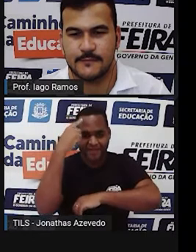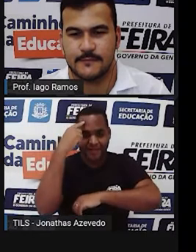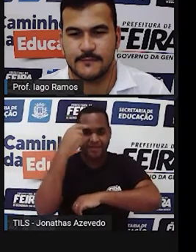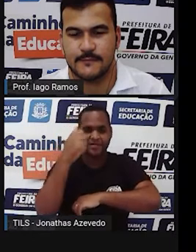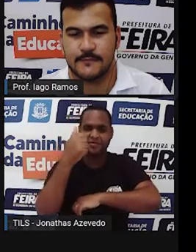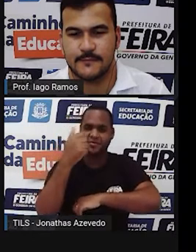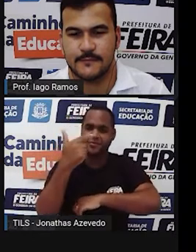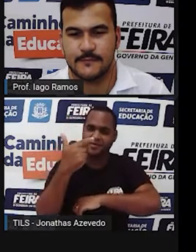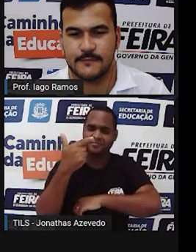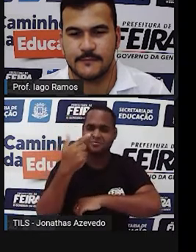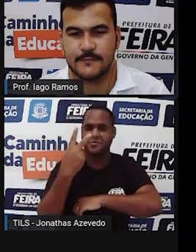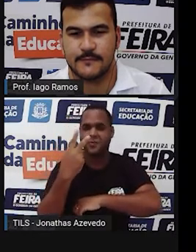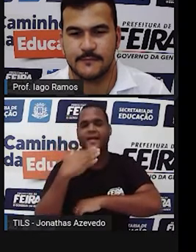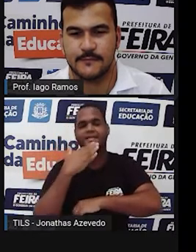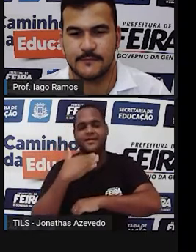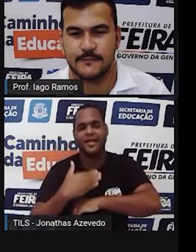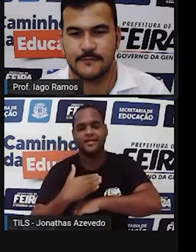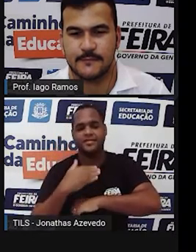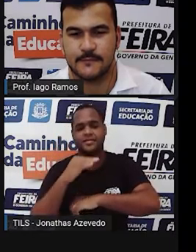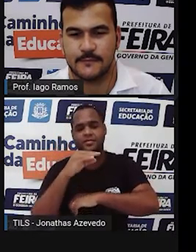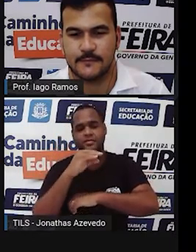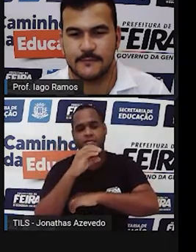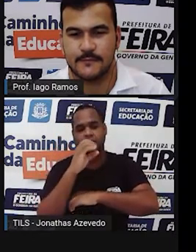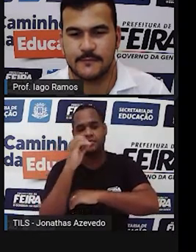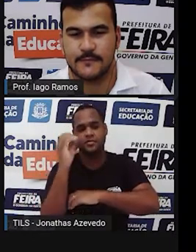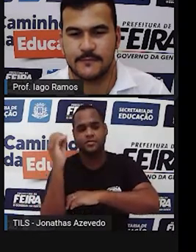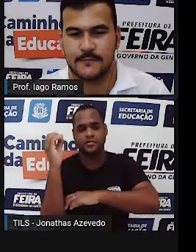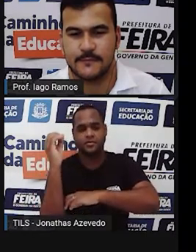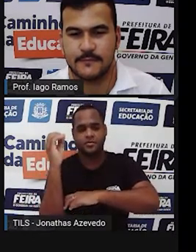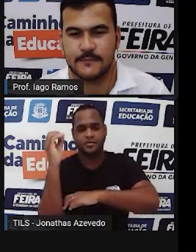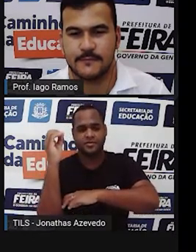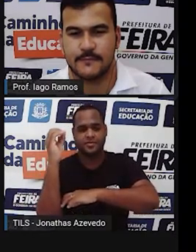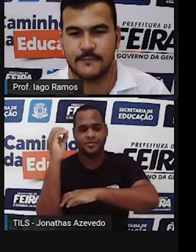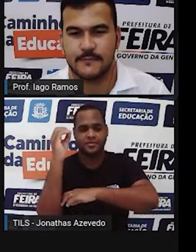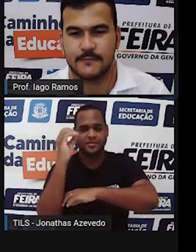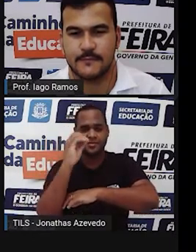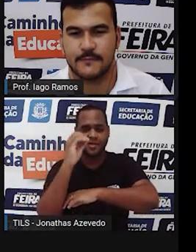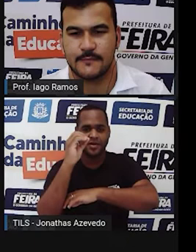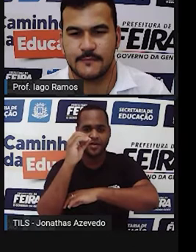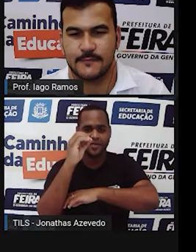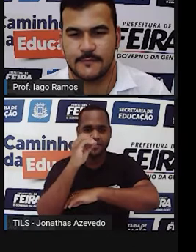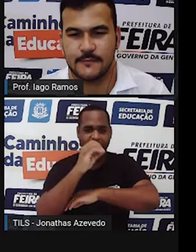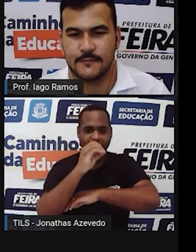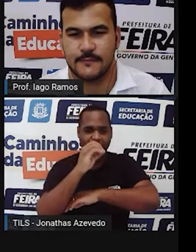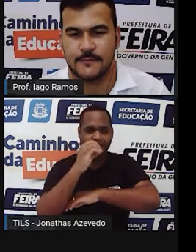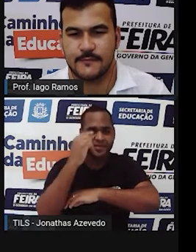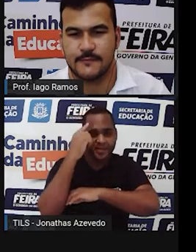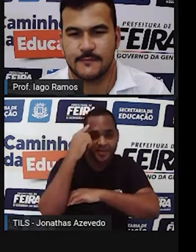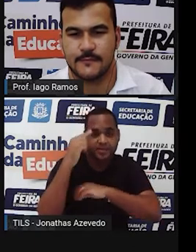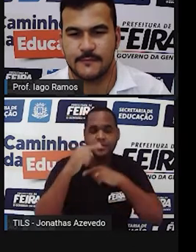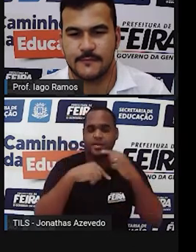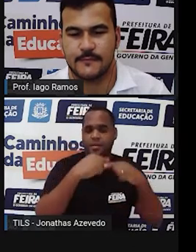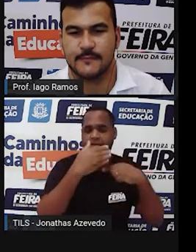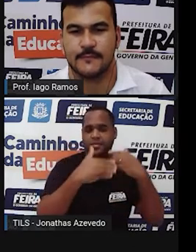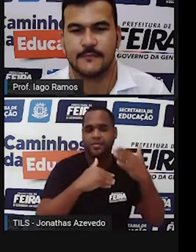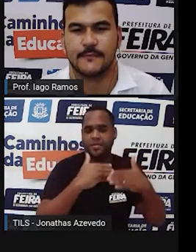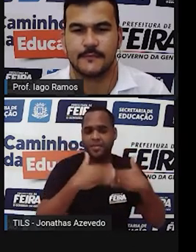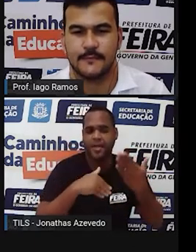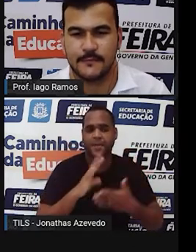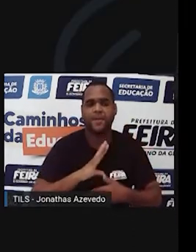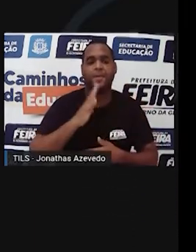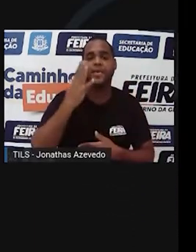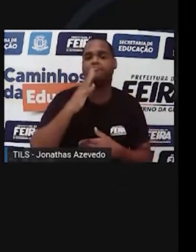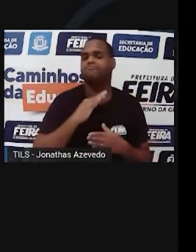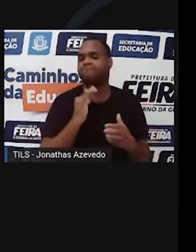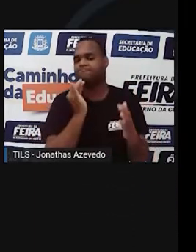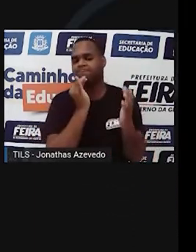horas ou 2 horas da tarde, o Sol vai estar nessa outra posição. E, quanto mais tarde vai ficando, por exemplo,